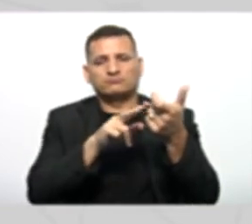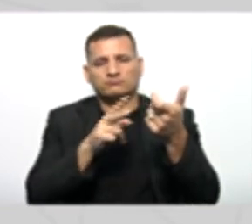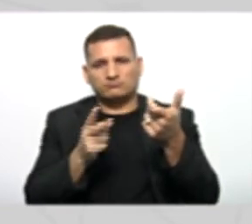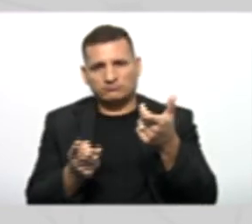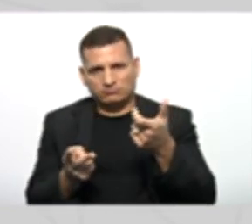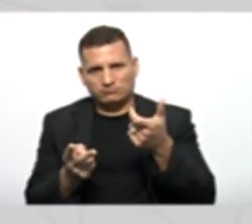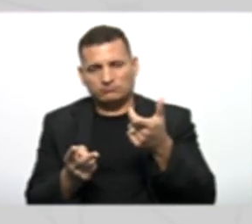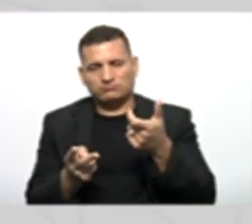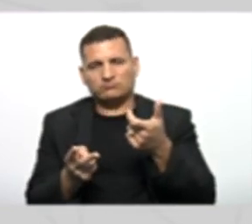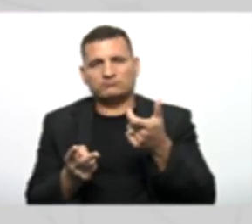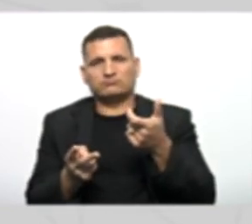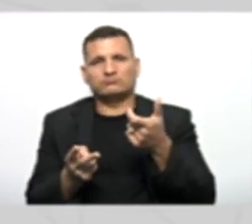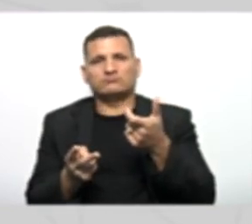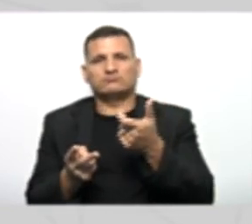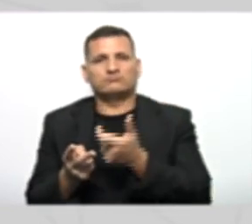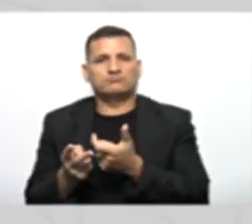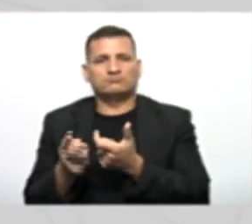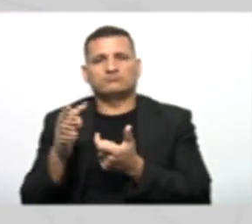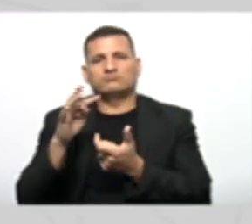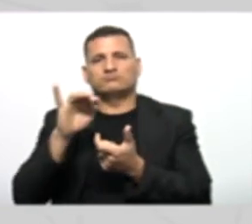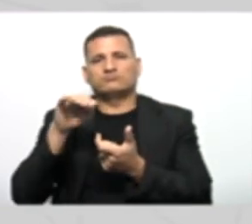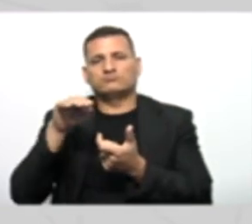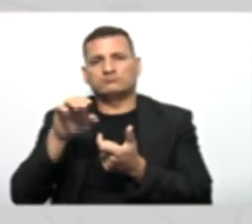Que é a classe Time